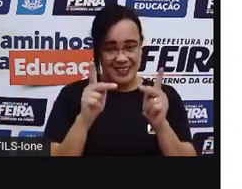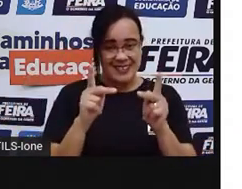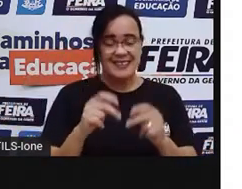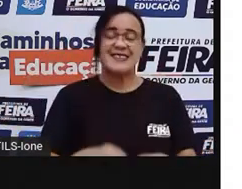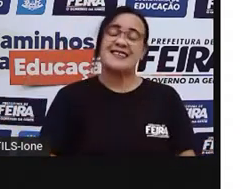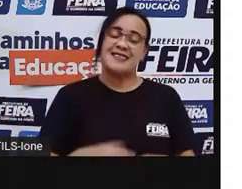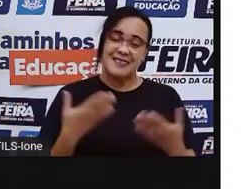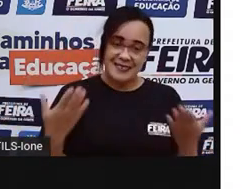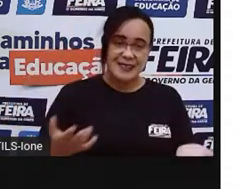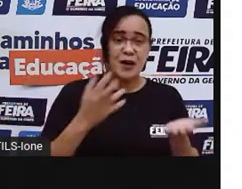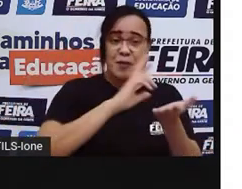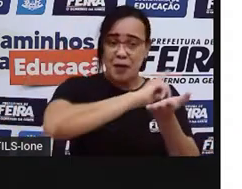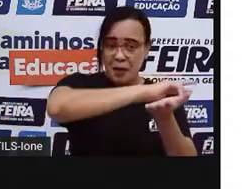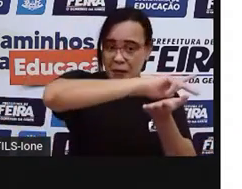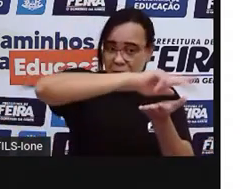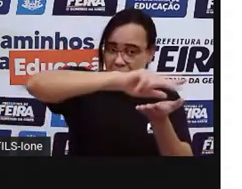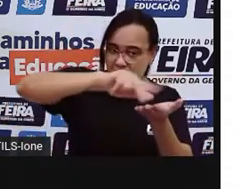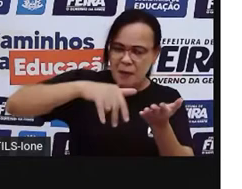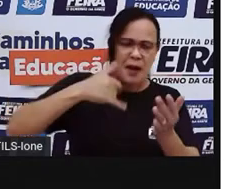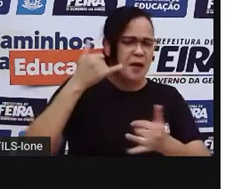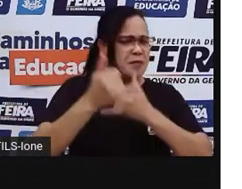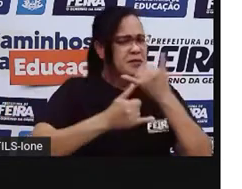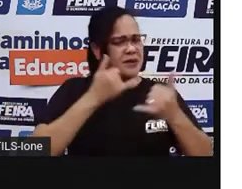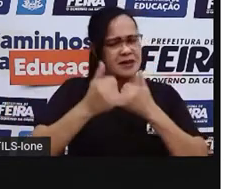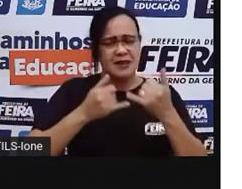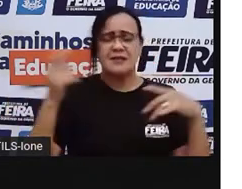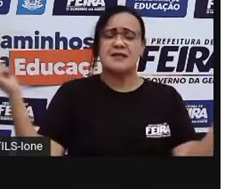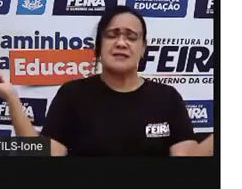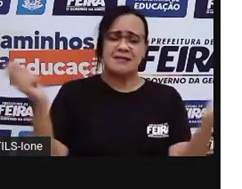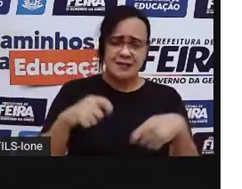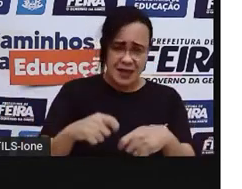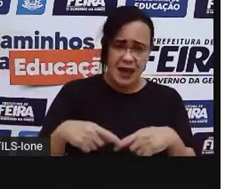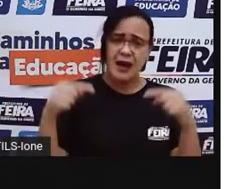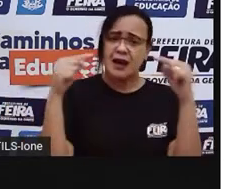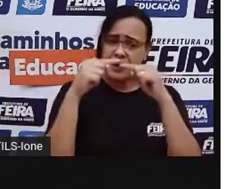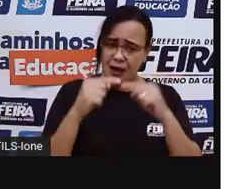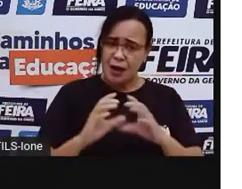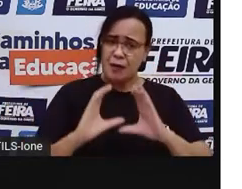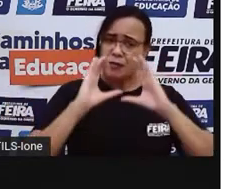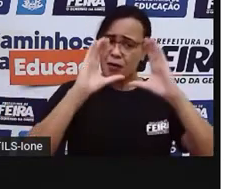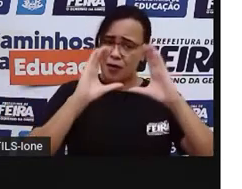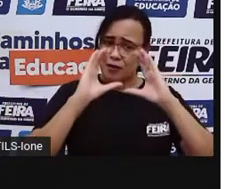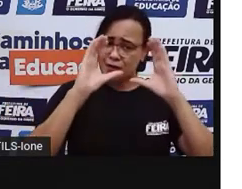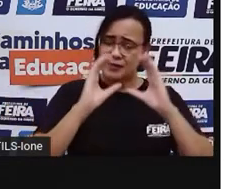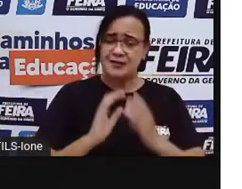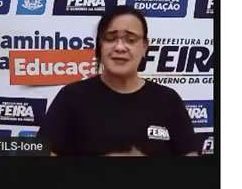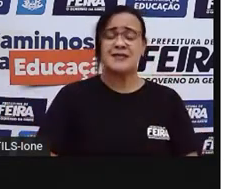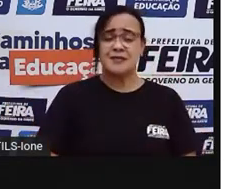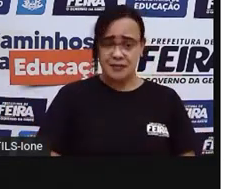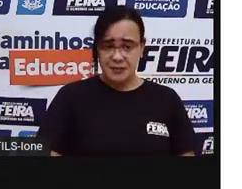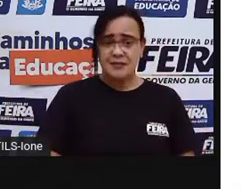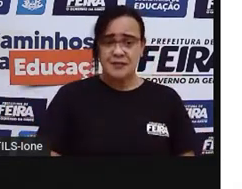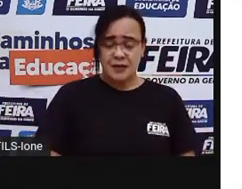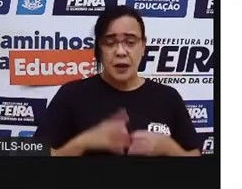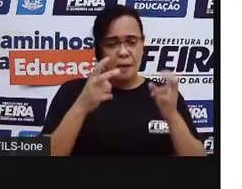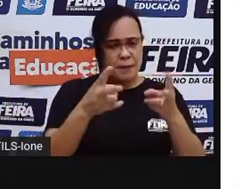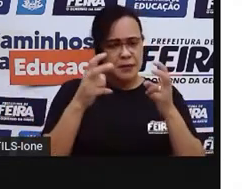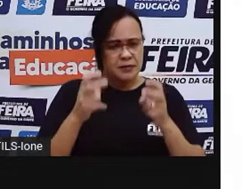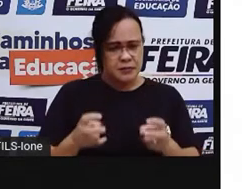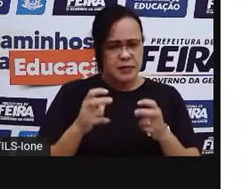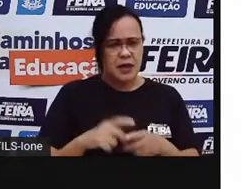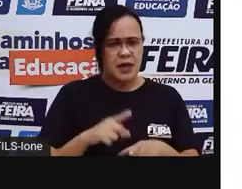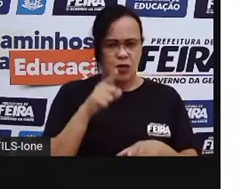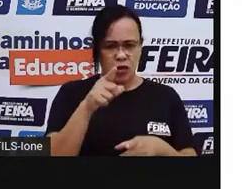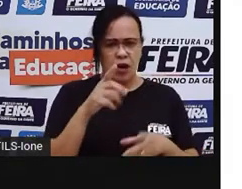brincadeiras que nós podemos fazer com bolas, né? E vocês perceberam que as bolas foram mudando aqui